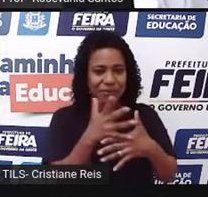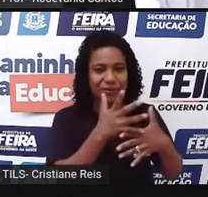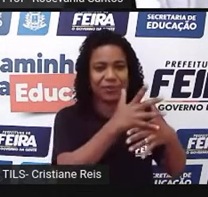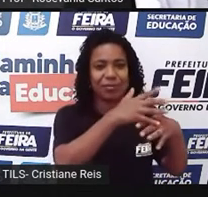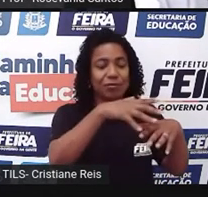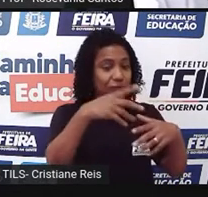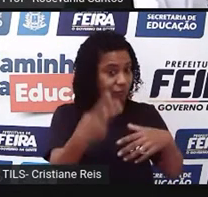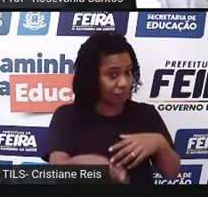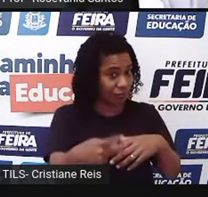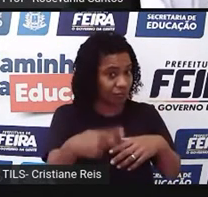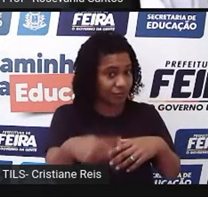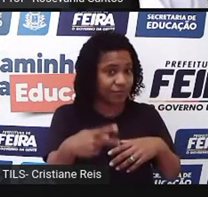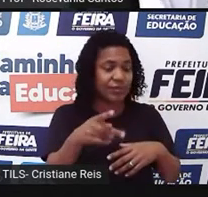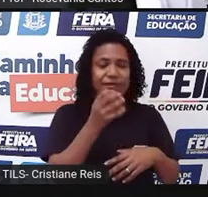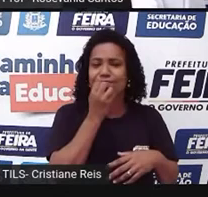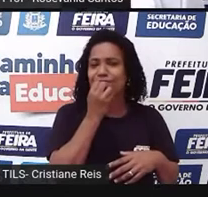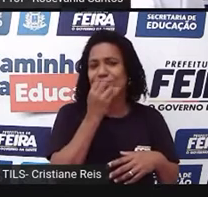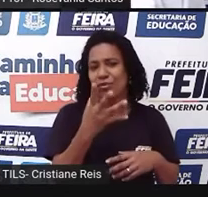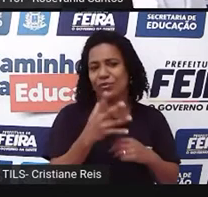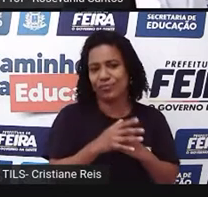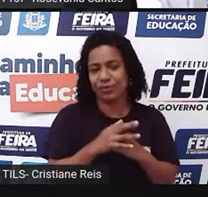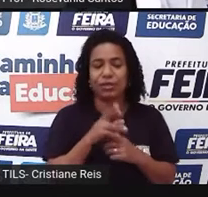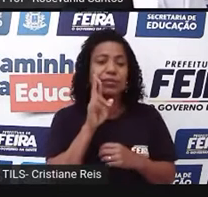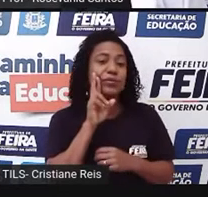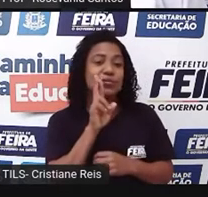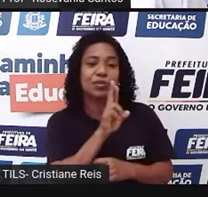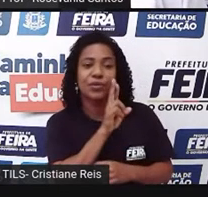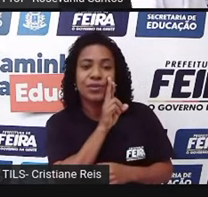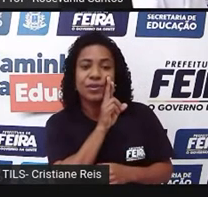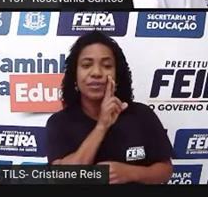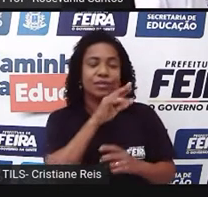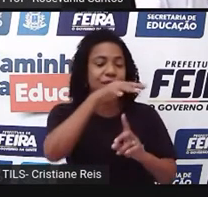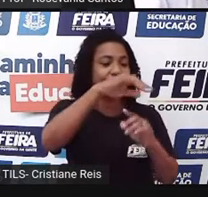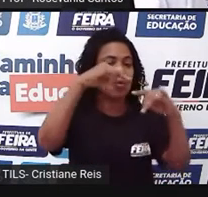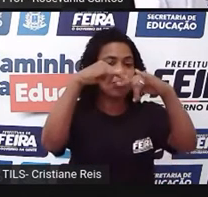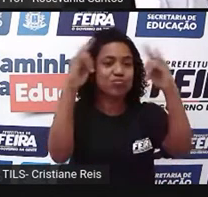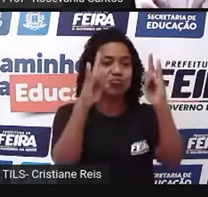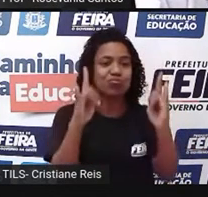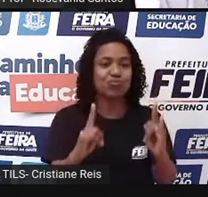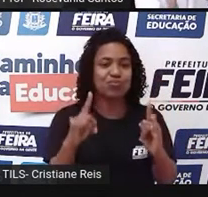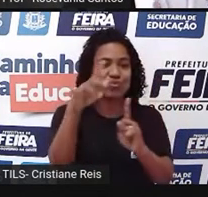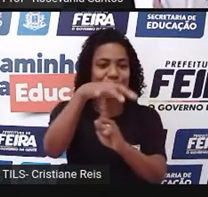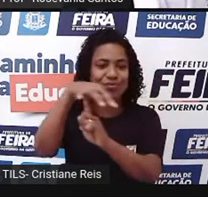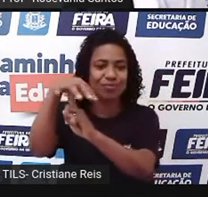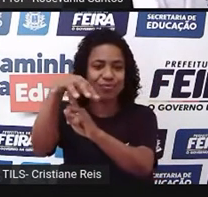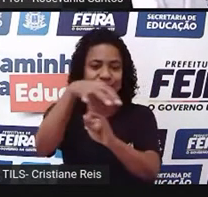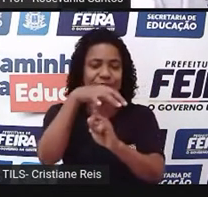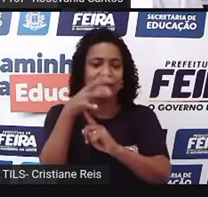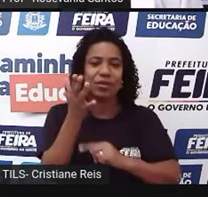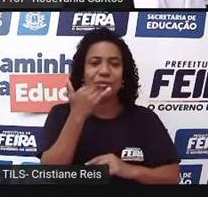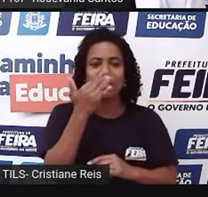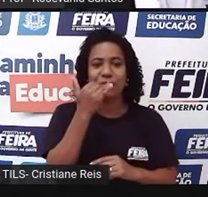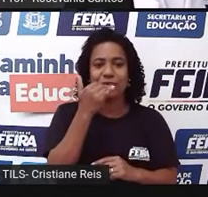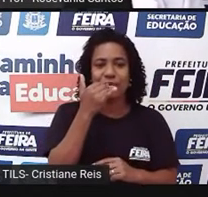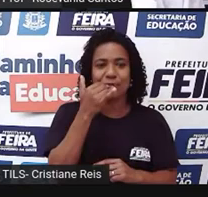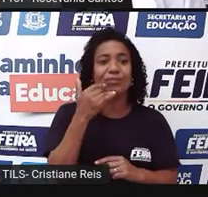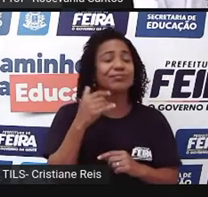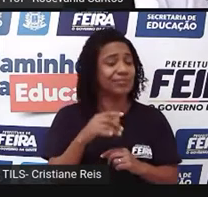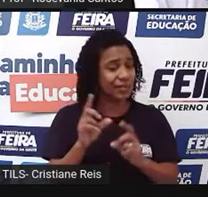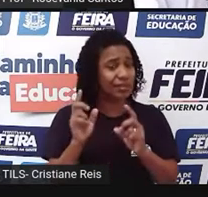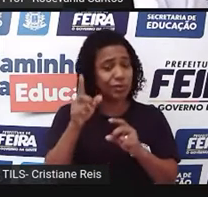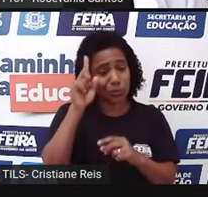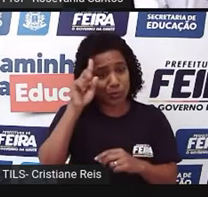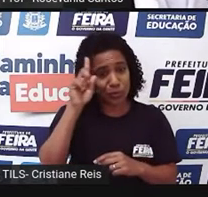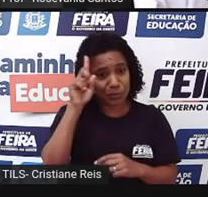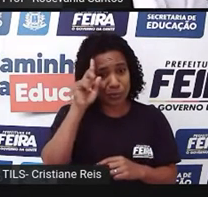restaurantes, né, ou dessas barracas de comidas que tem na feira, elas ainda duram mais dias até do que a própria feira,